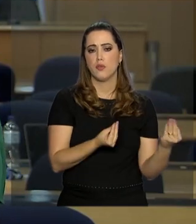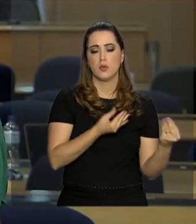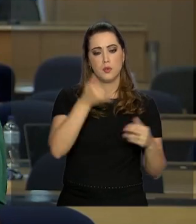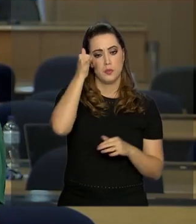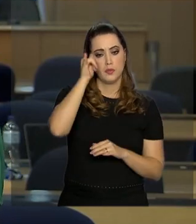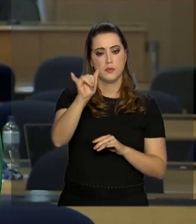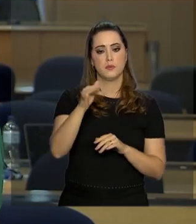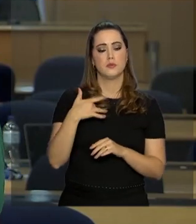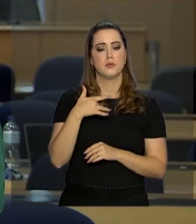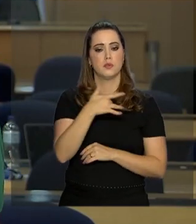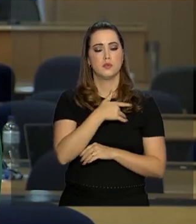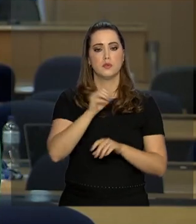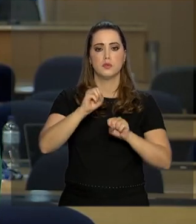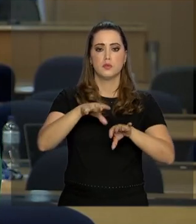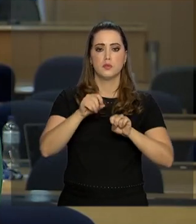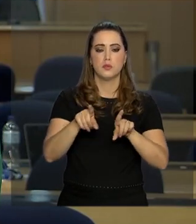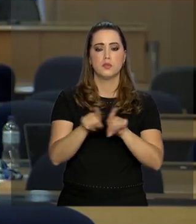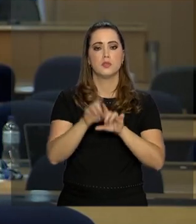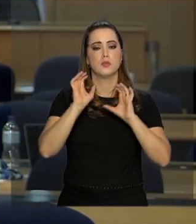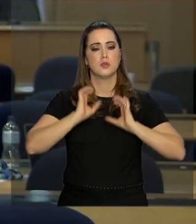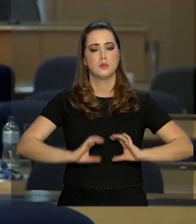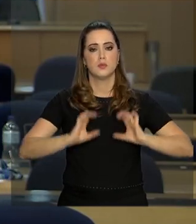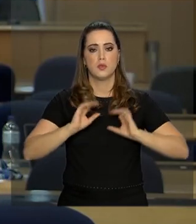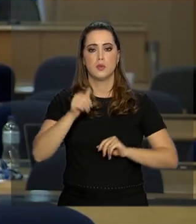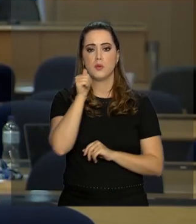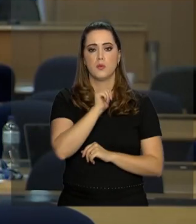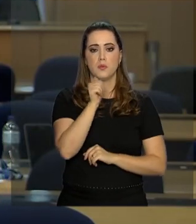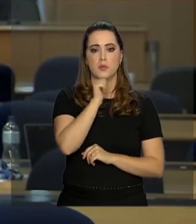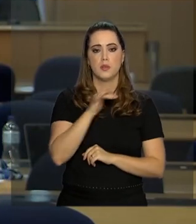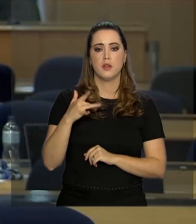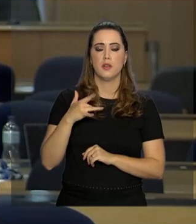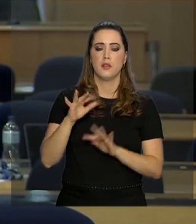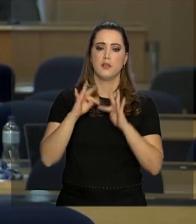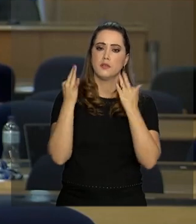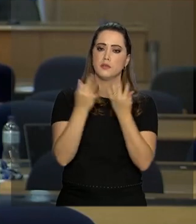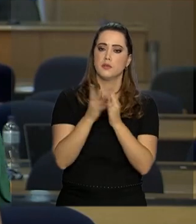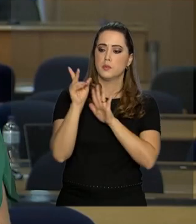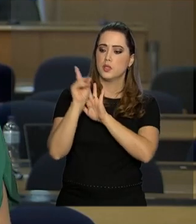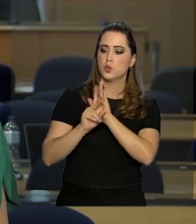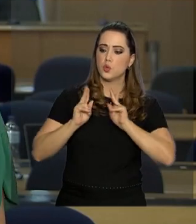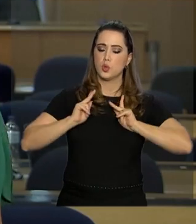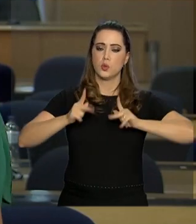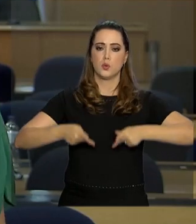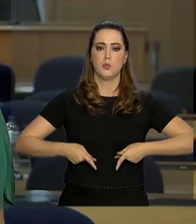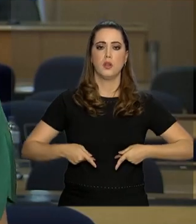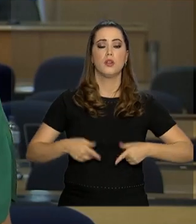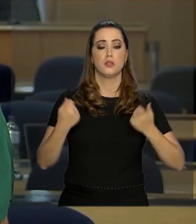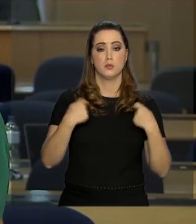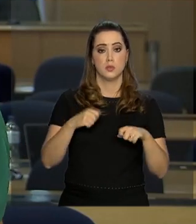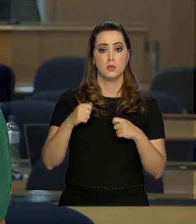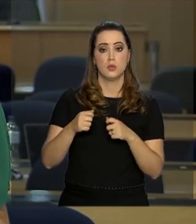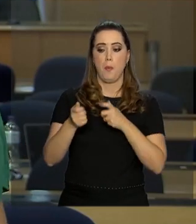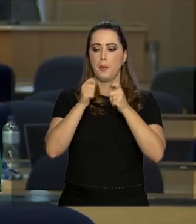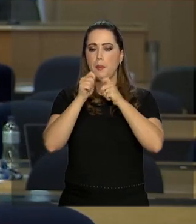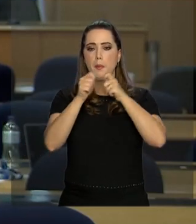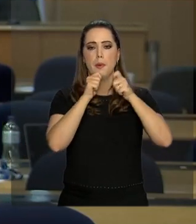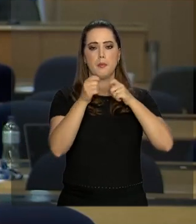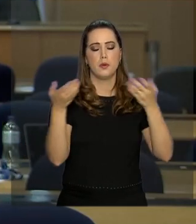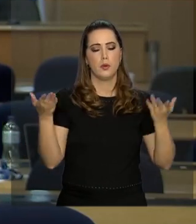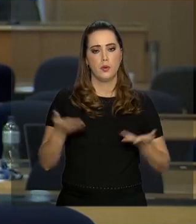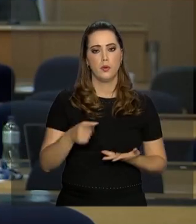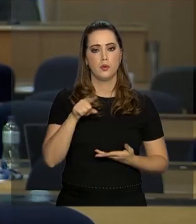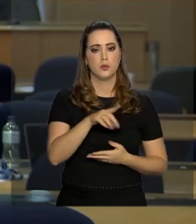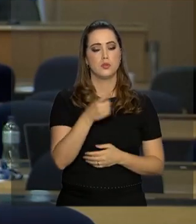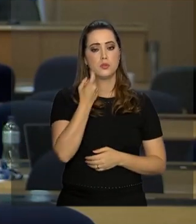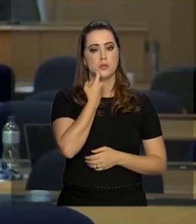saúde, da educação, da cidadania e da mulher, família e direitos humanos Houve então uma entrevista coletiva aqui no dia de hoje,